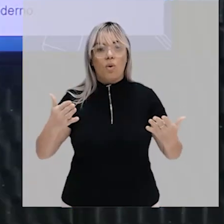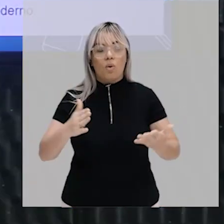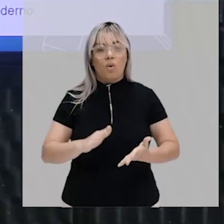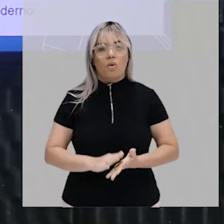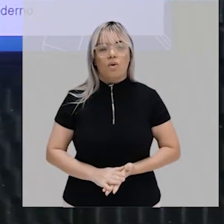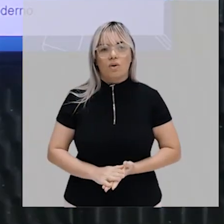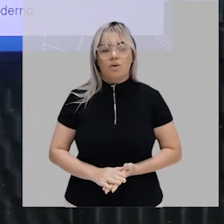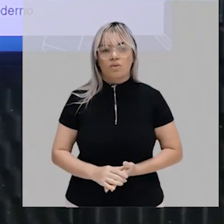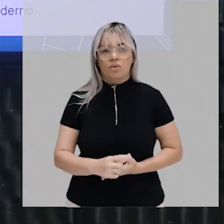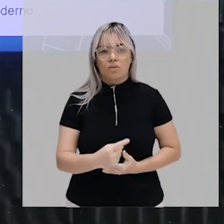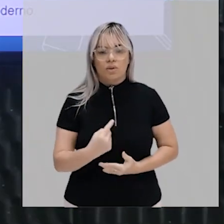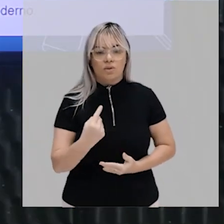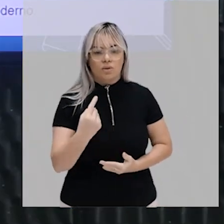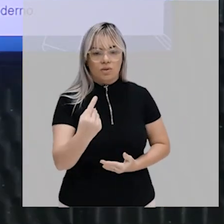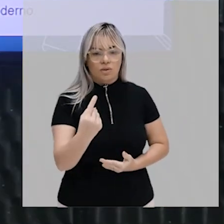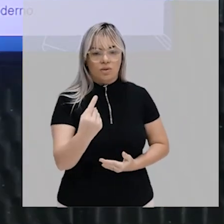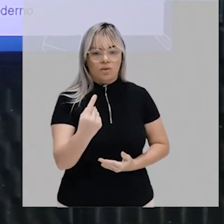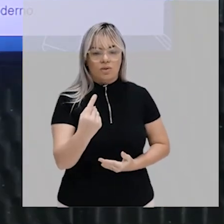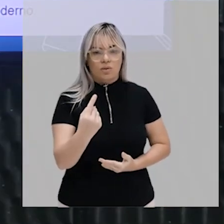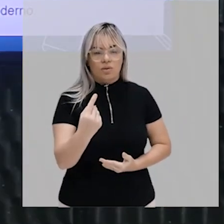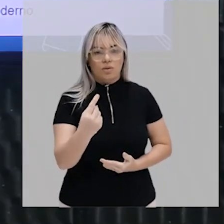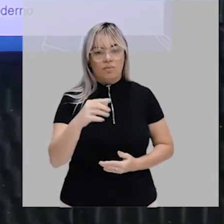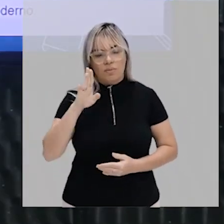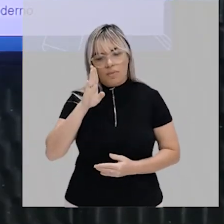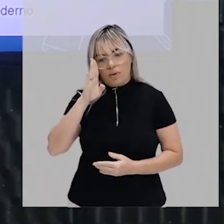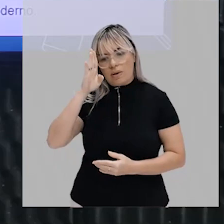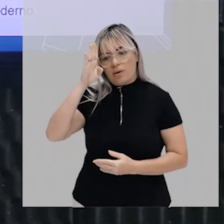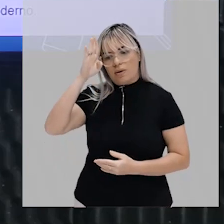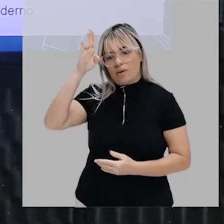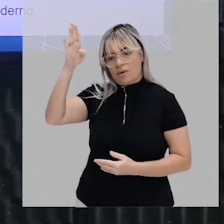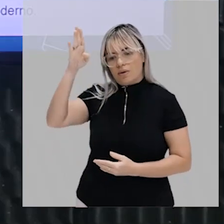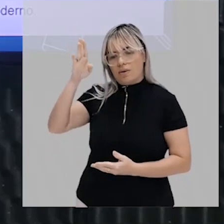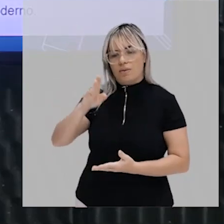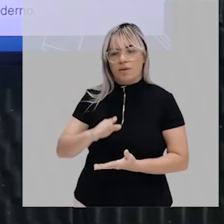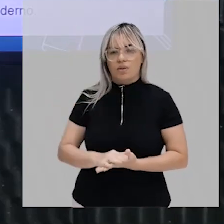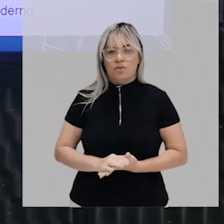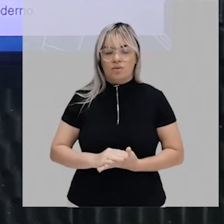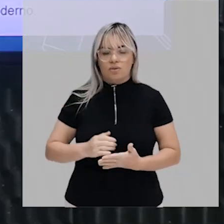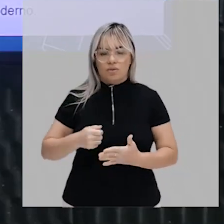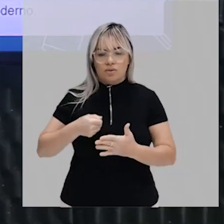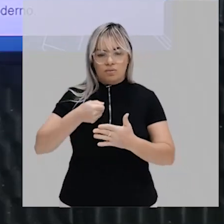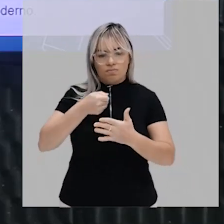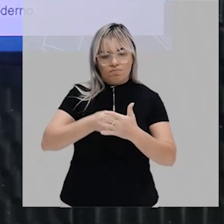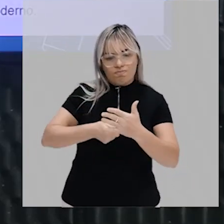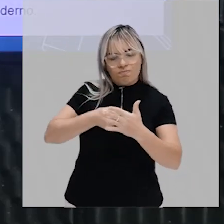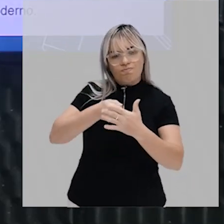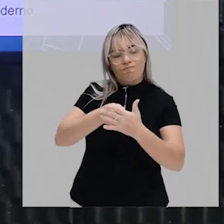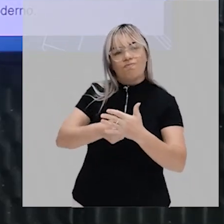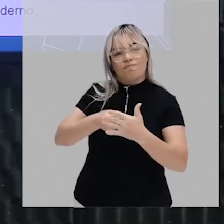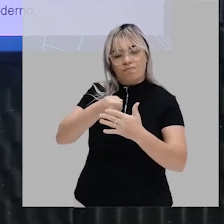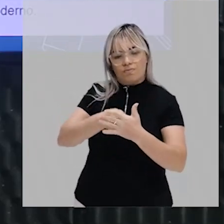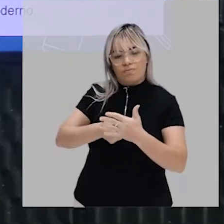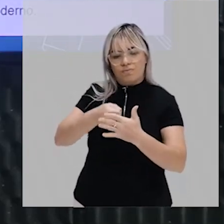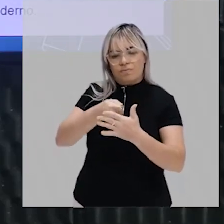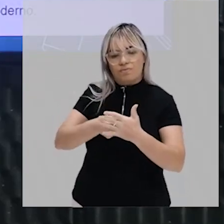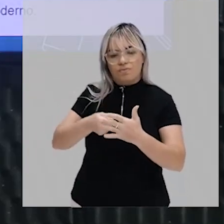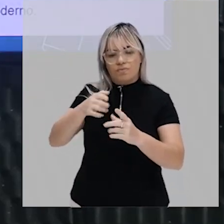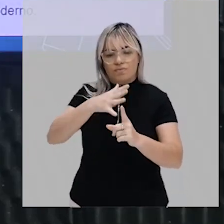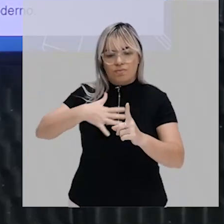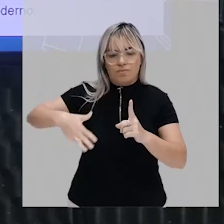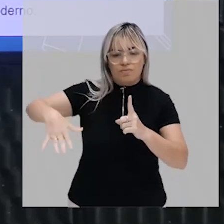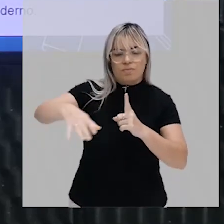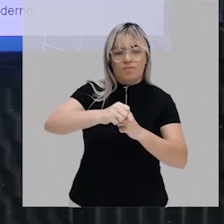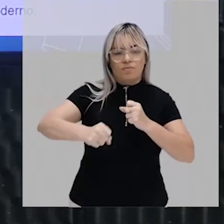uma delas é ser o principal elemento de coerção de uma sociedade